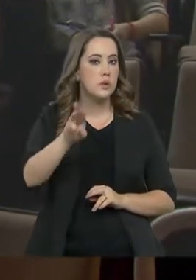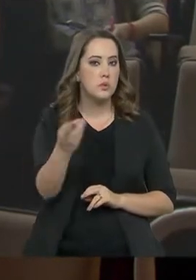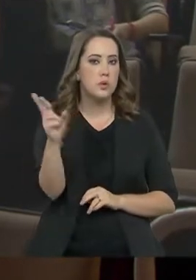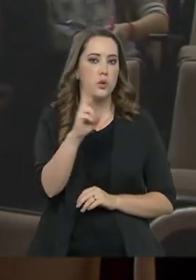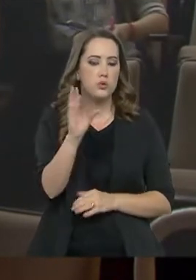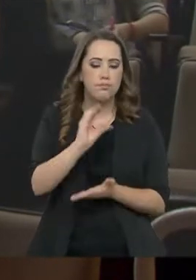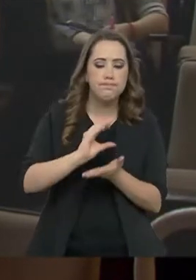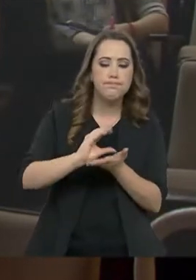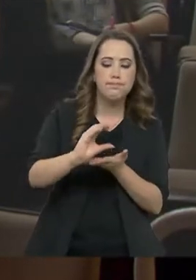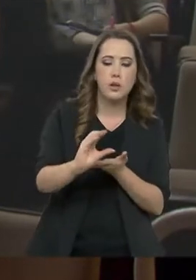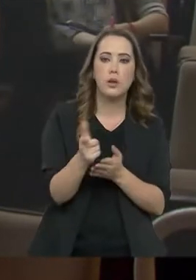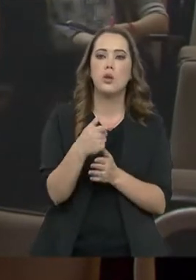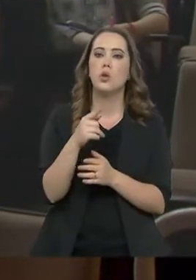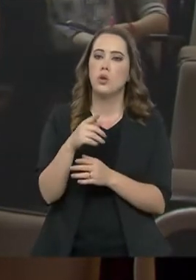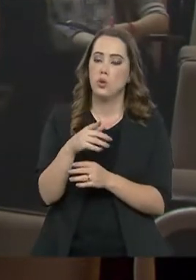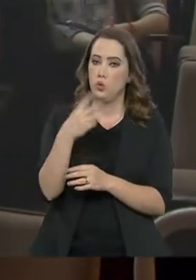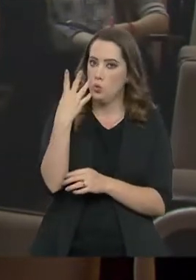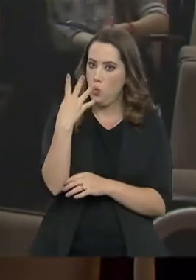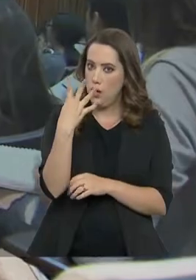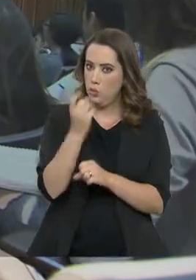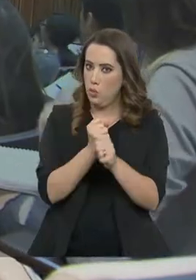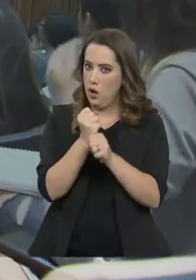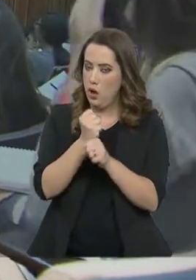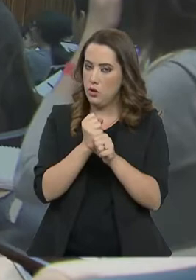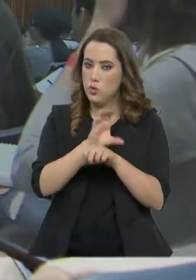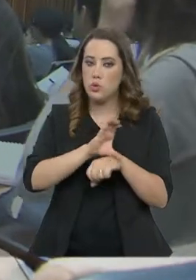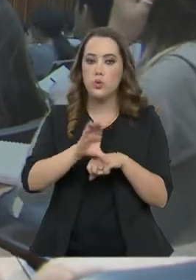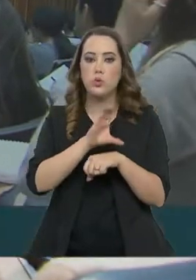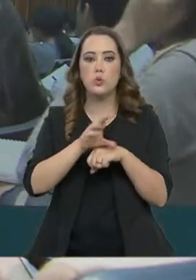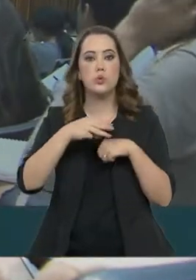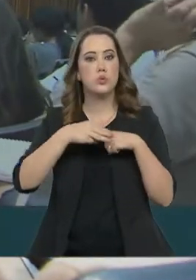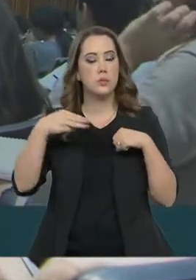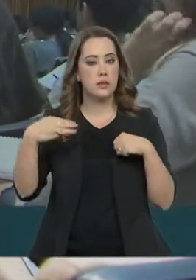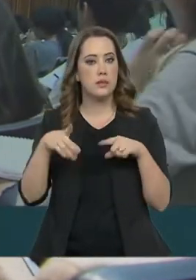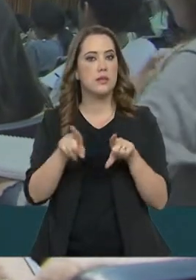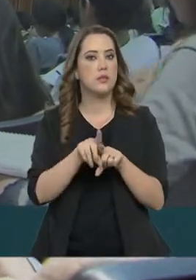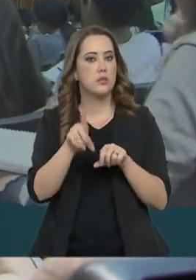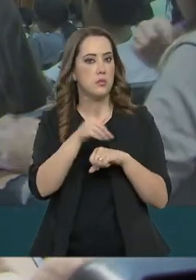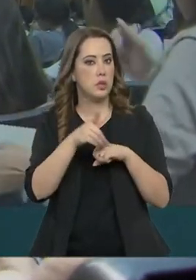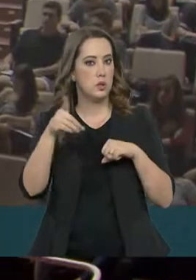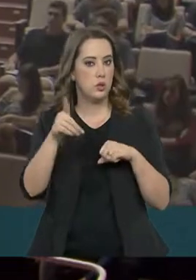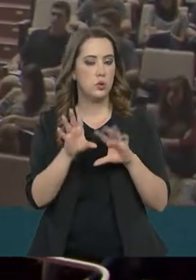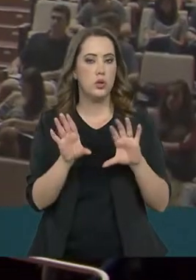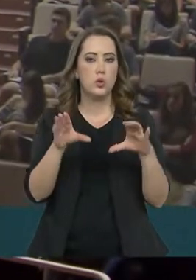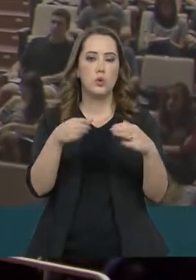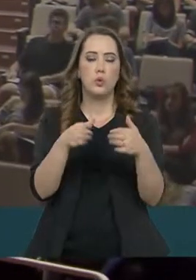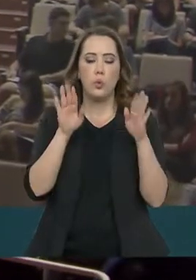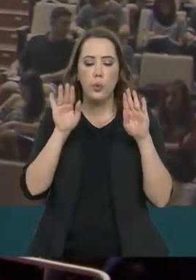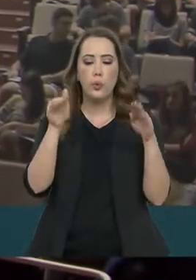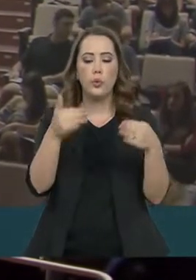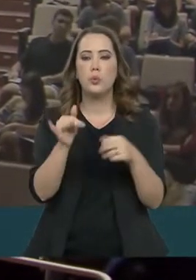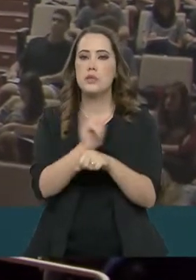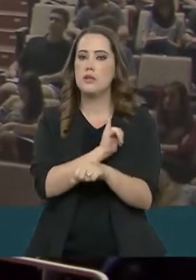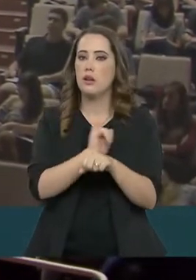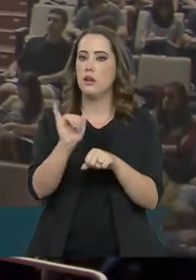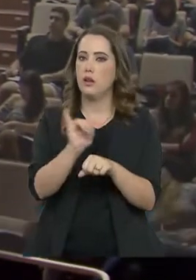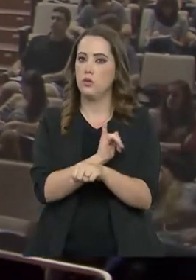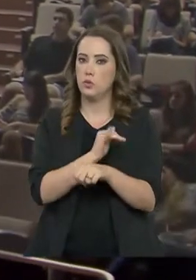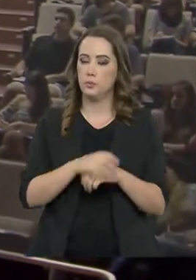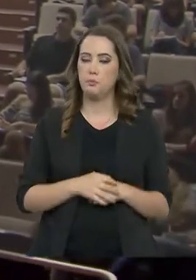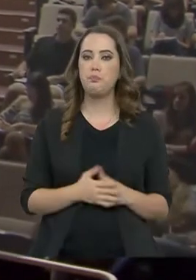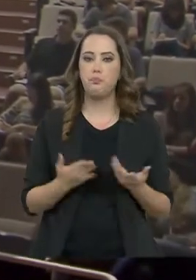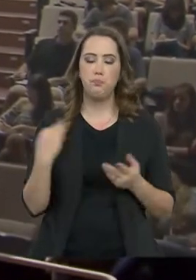serão investidos nos próximos quatro anos em cursos de mestrado e doutorado em áreas consideradas estratégicas,